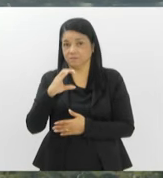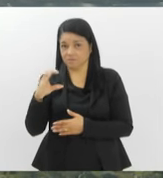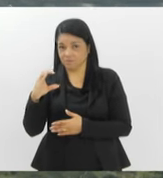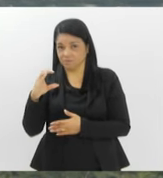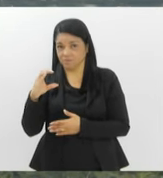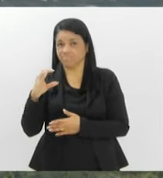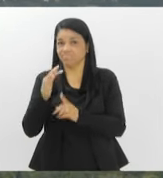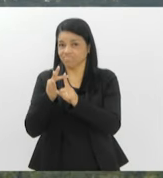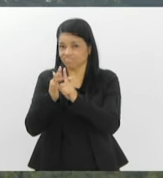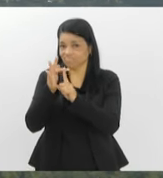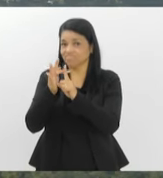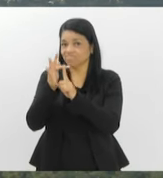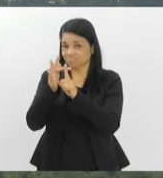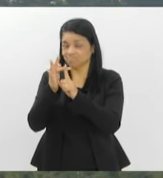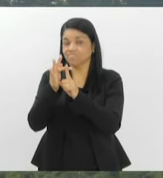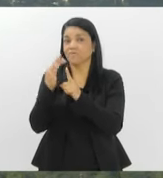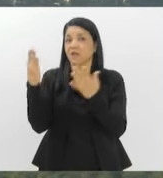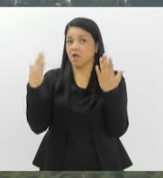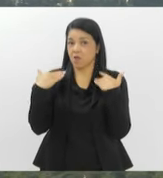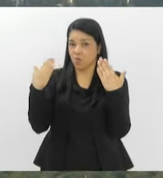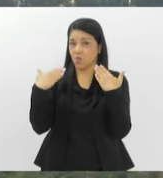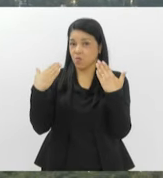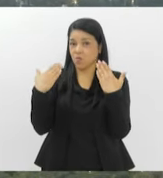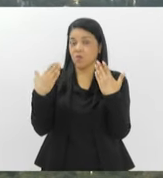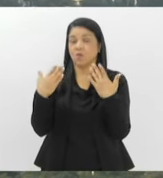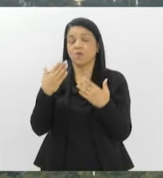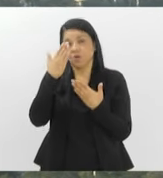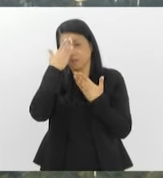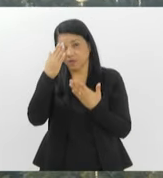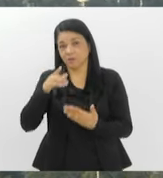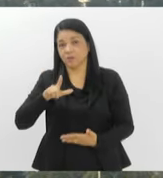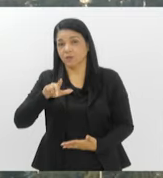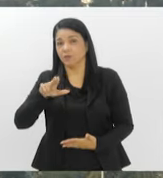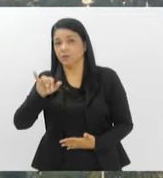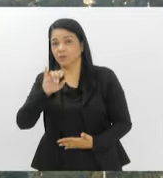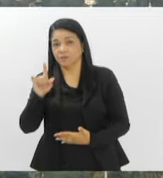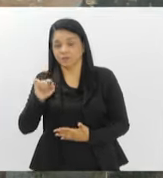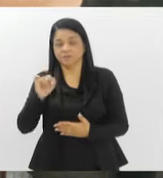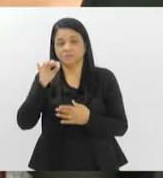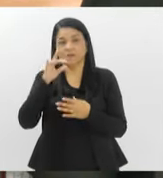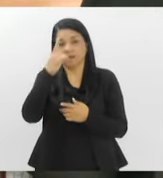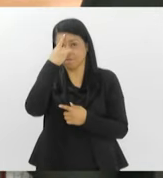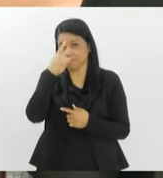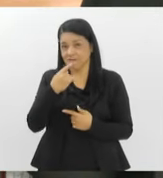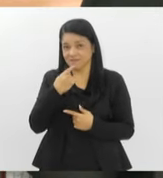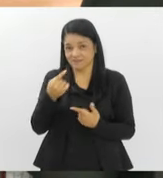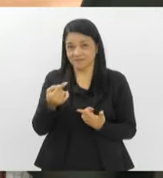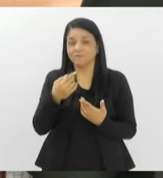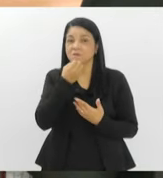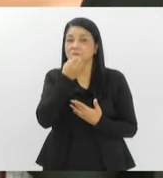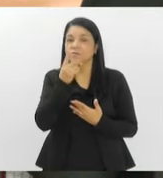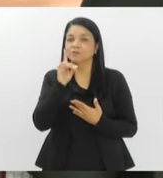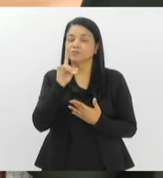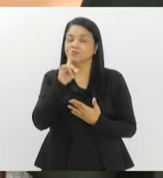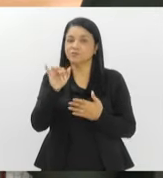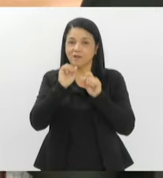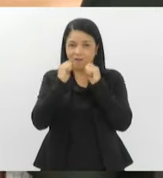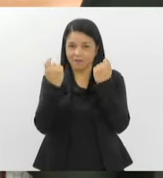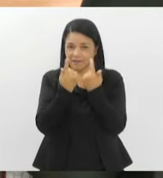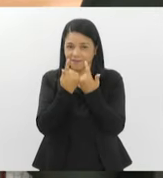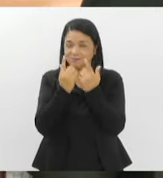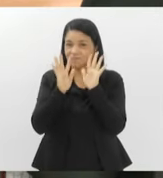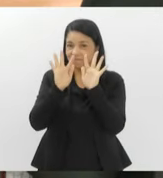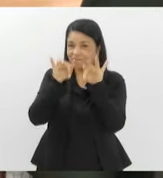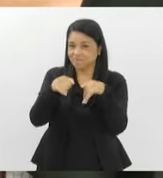bastante calor para essa época do ano. Obrigado aí, Luiz Augusto, pelas belas imagens. O Bom Dia Alerja termina aqui, e se você quiser